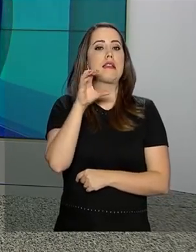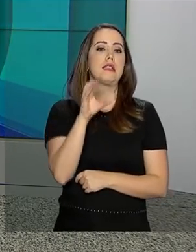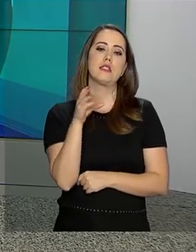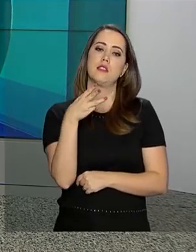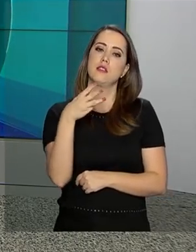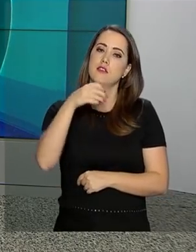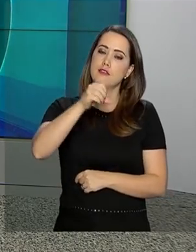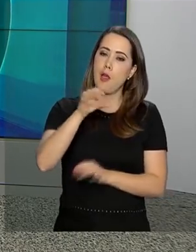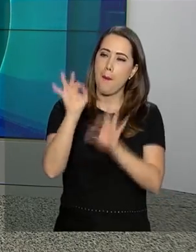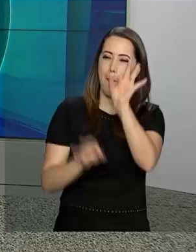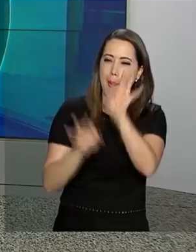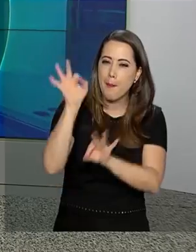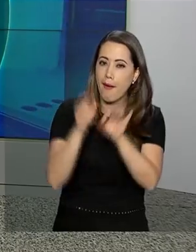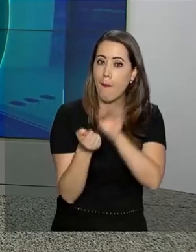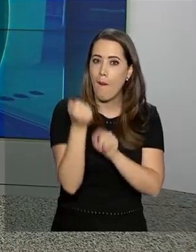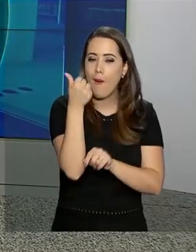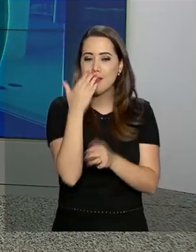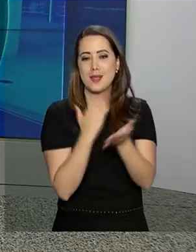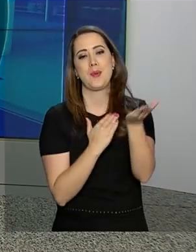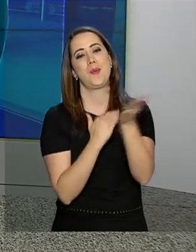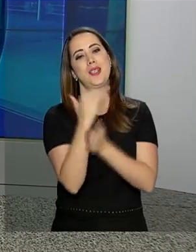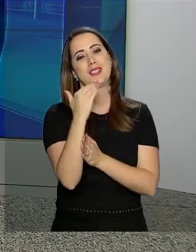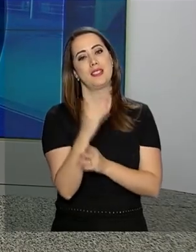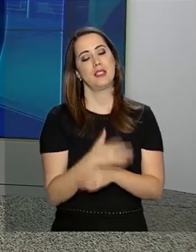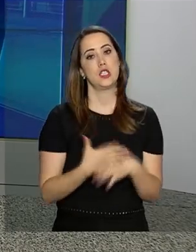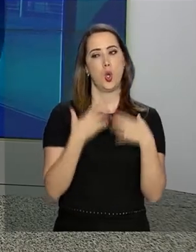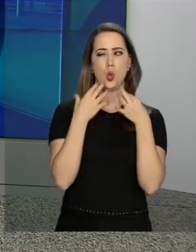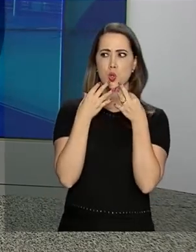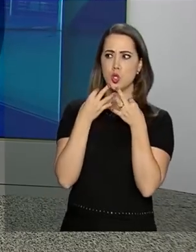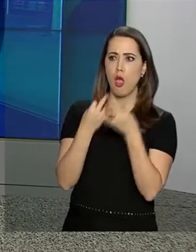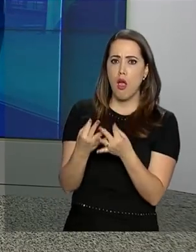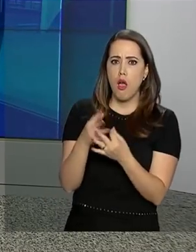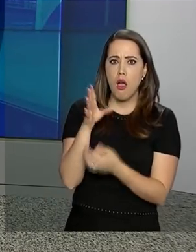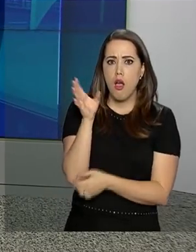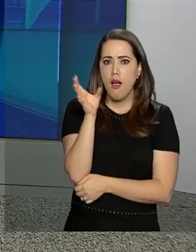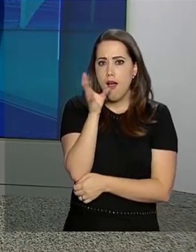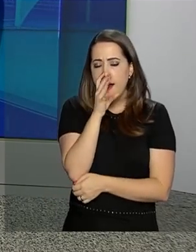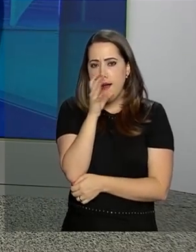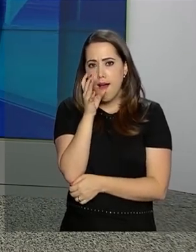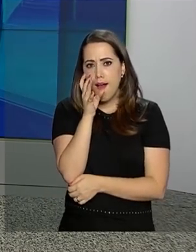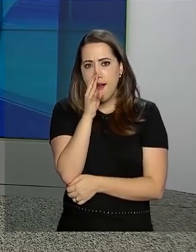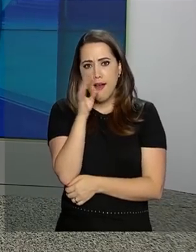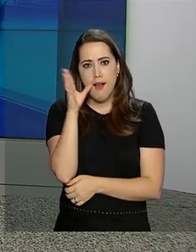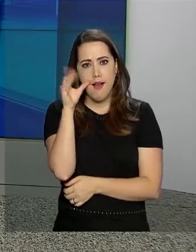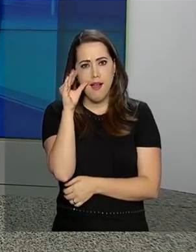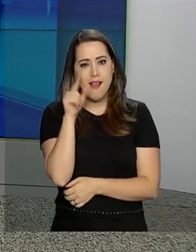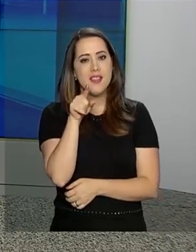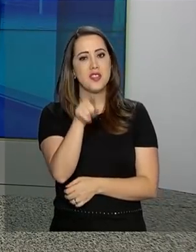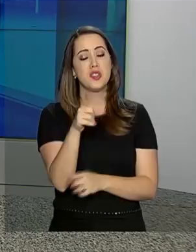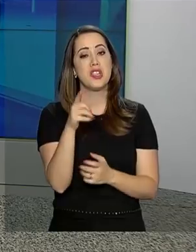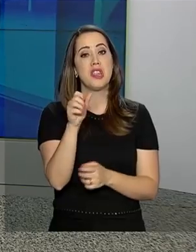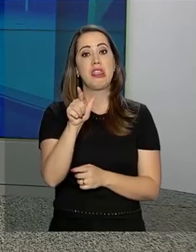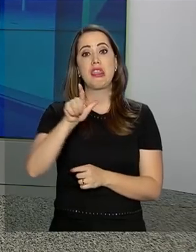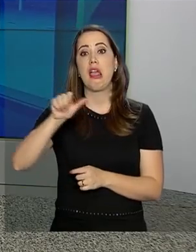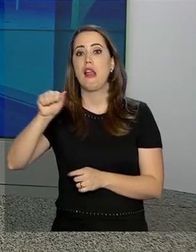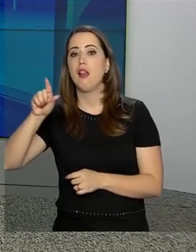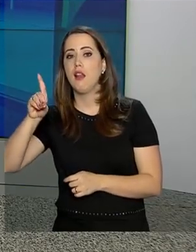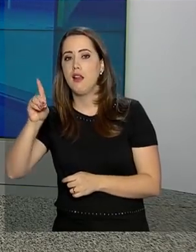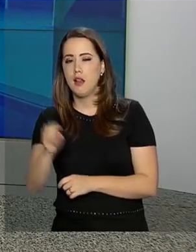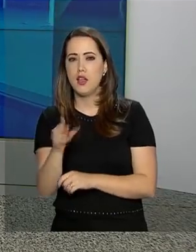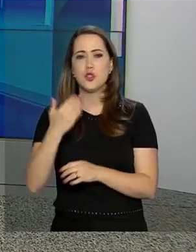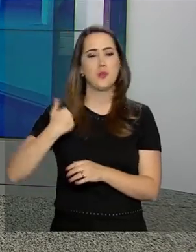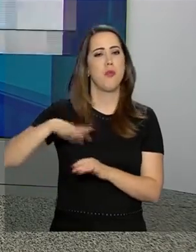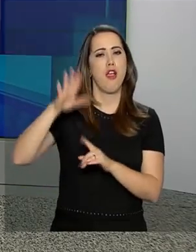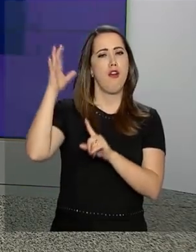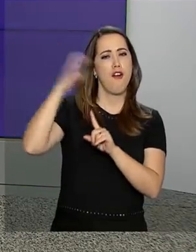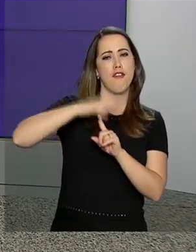entrar em operação. Enquanto isso, desperta os olhares curiosos do público na Laad, a maior feira de defesa